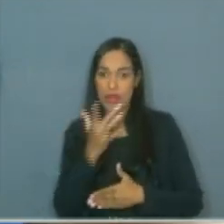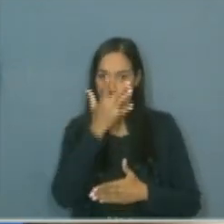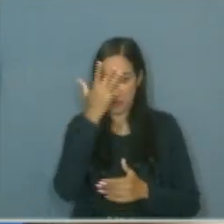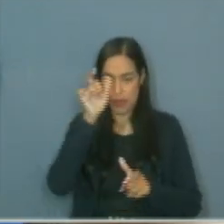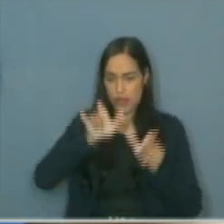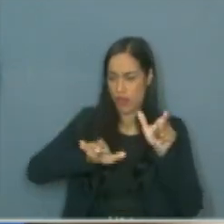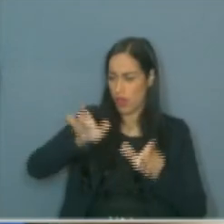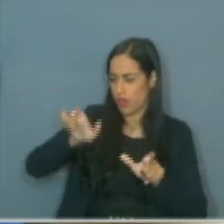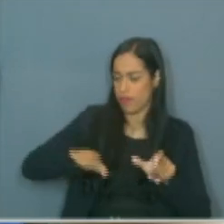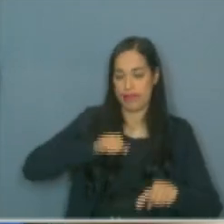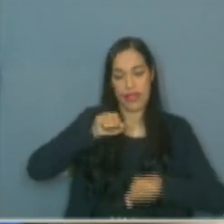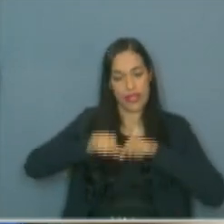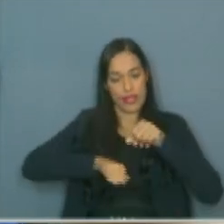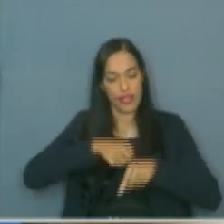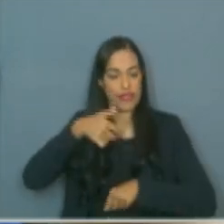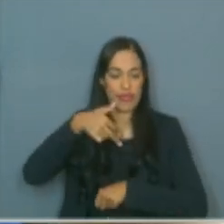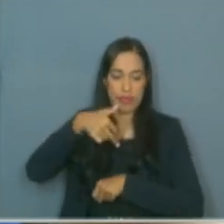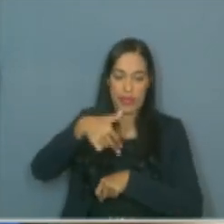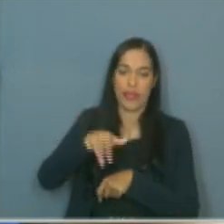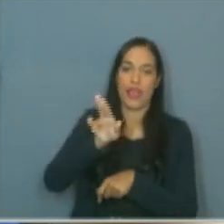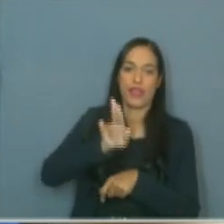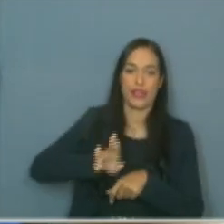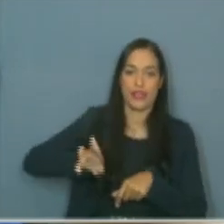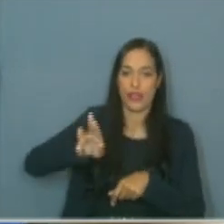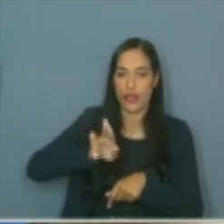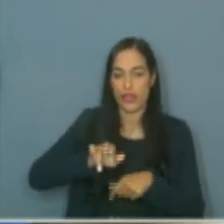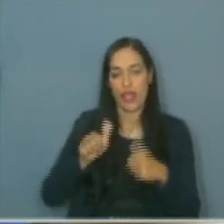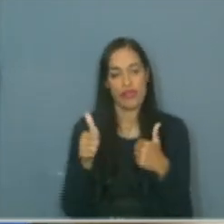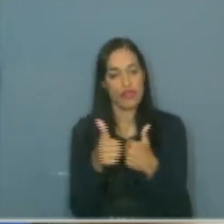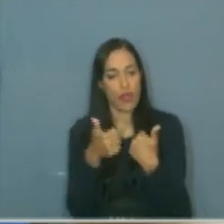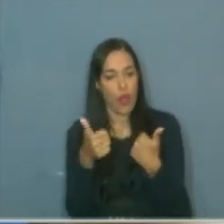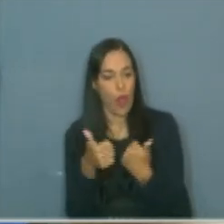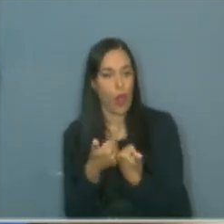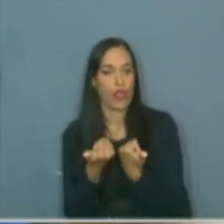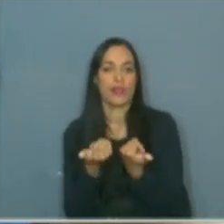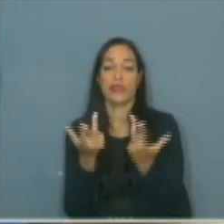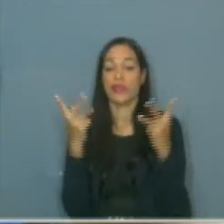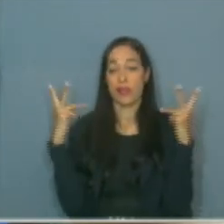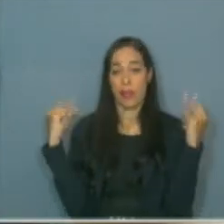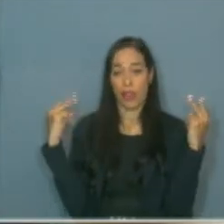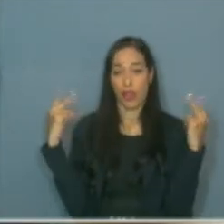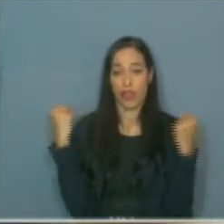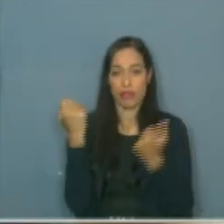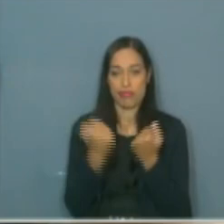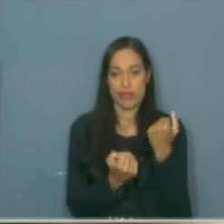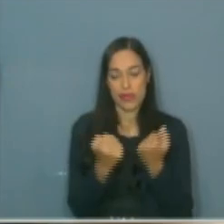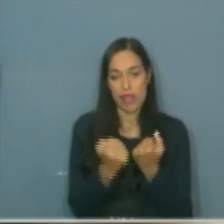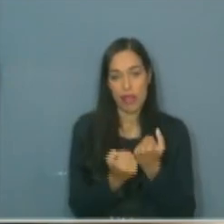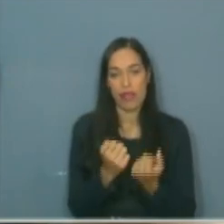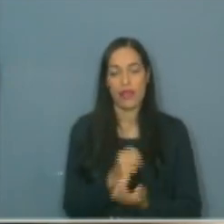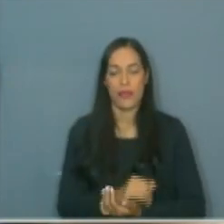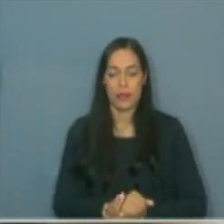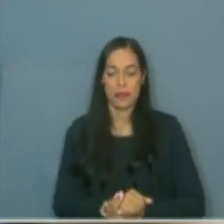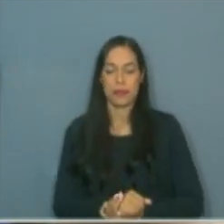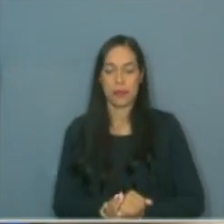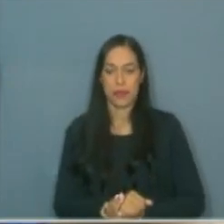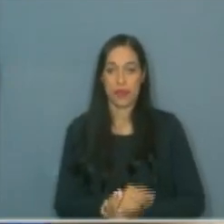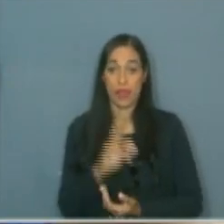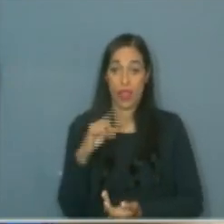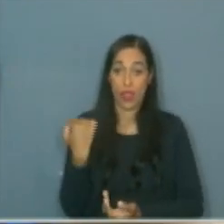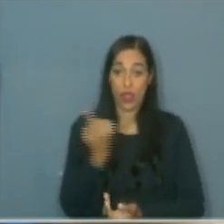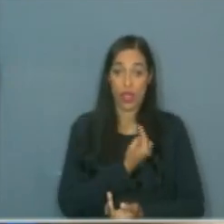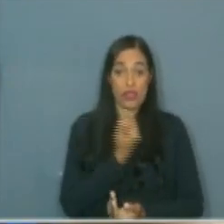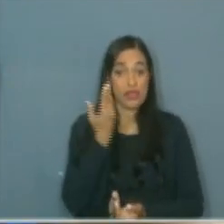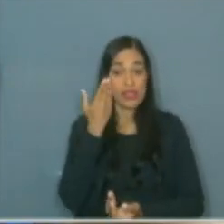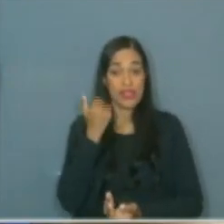ciclistas, pedestres, usuários do transporte público e motorista. Entretanto, sabemos que